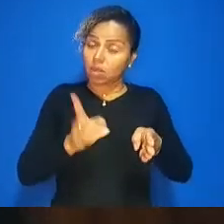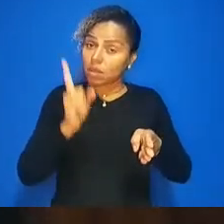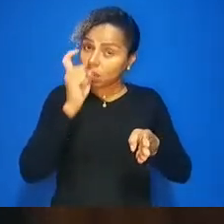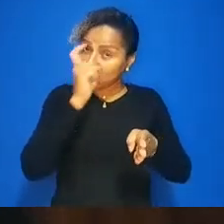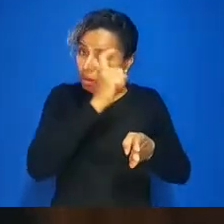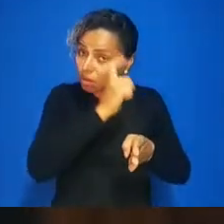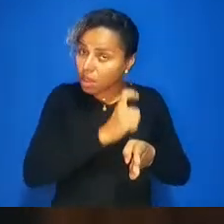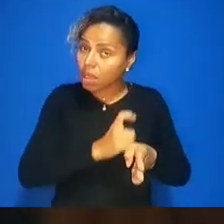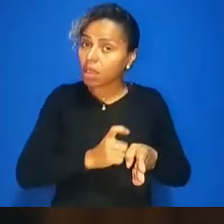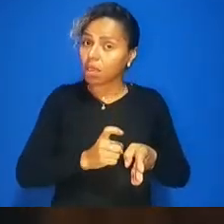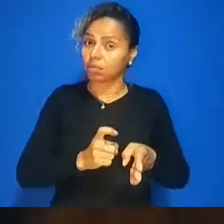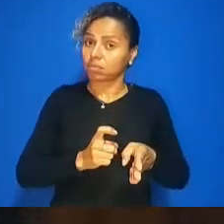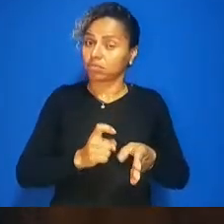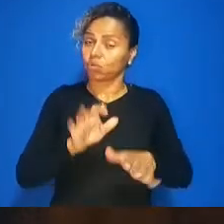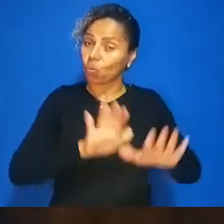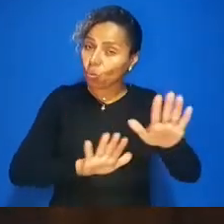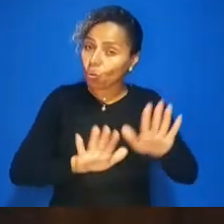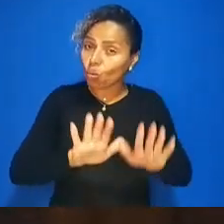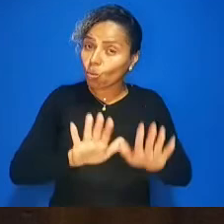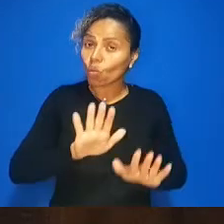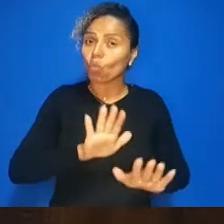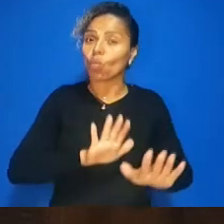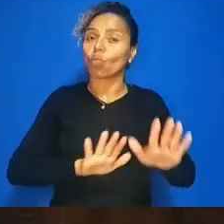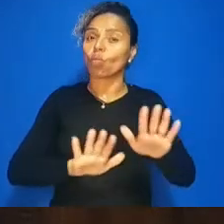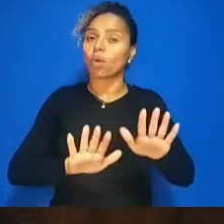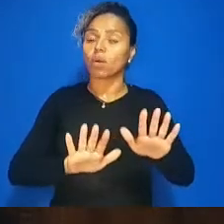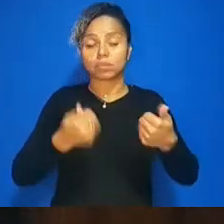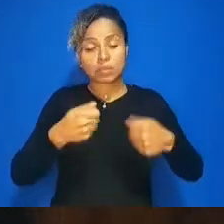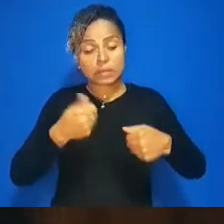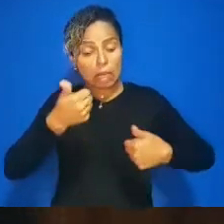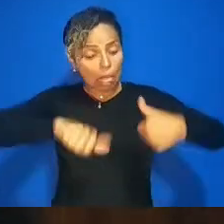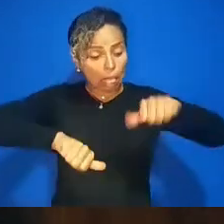reavaliado mas que é de maneira urgente